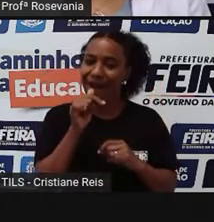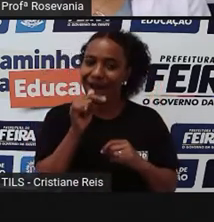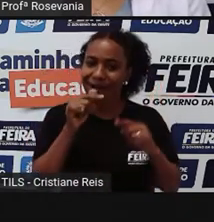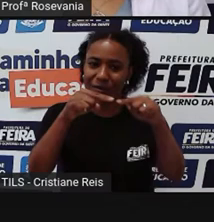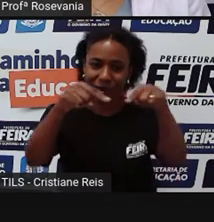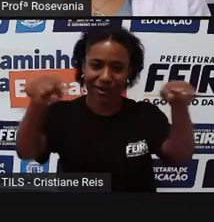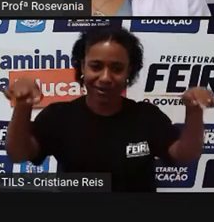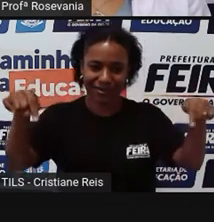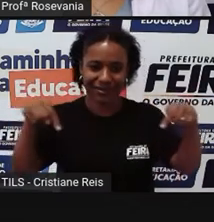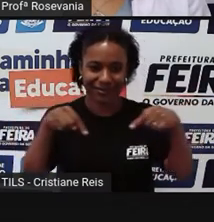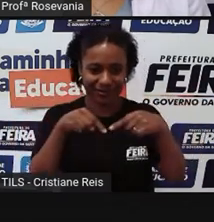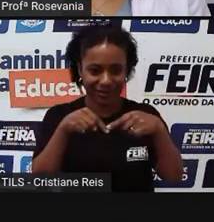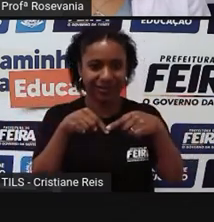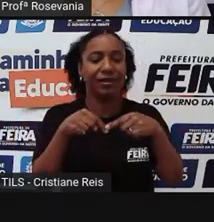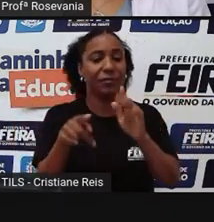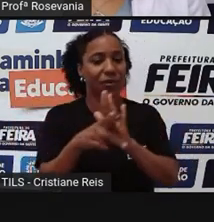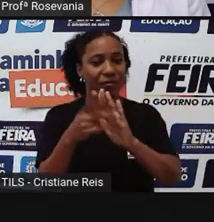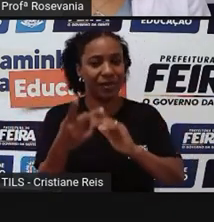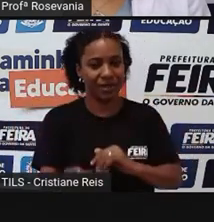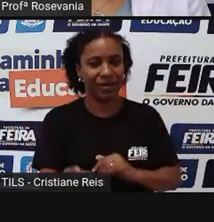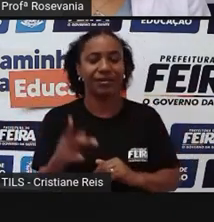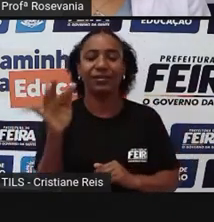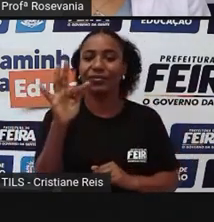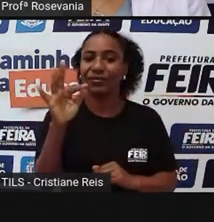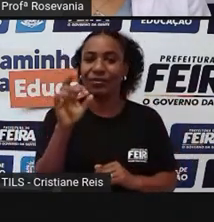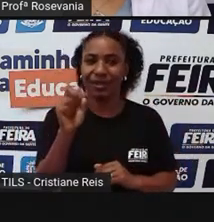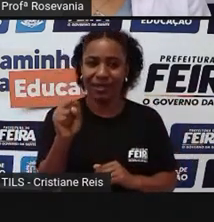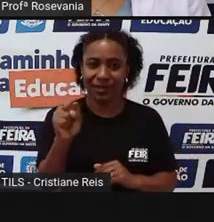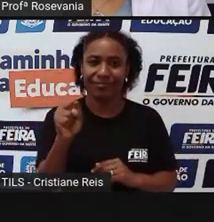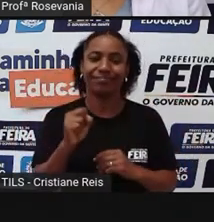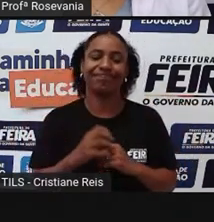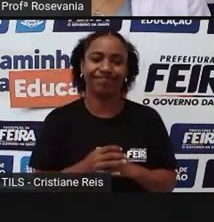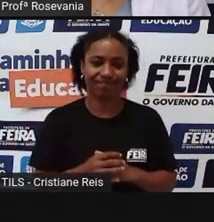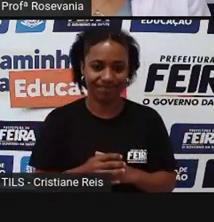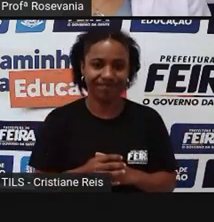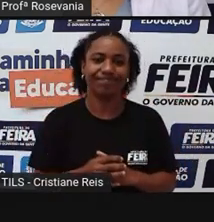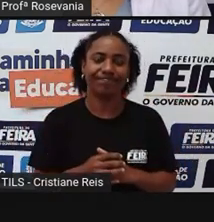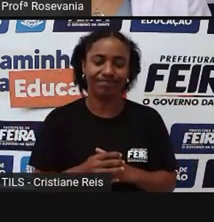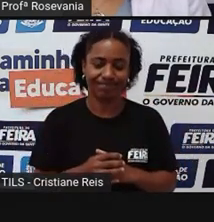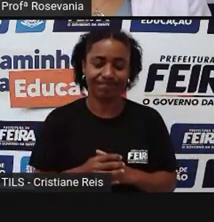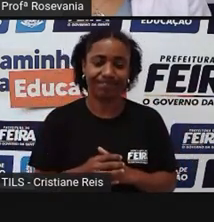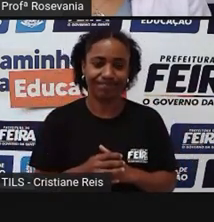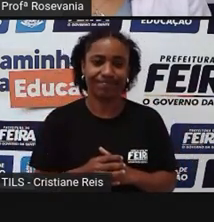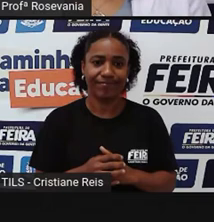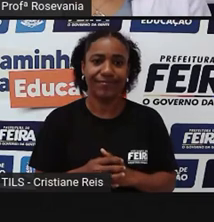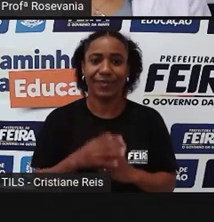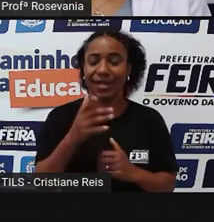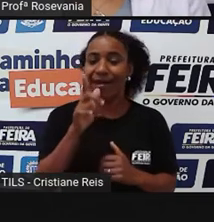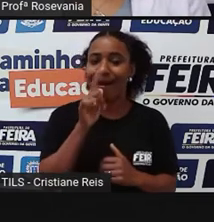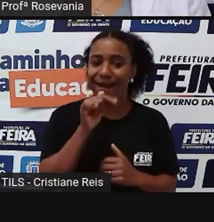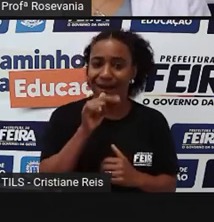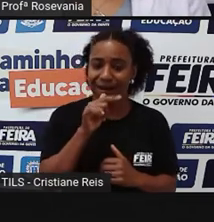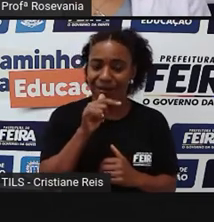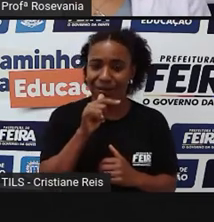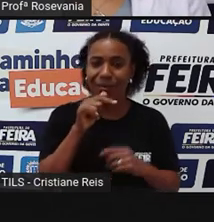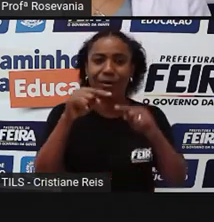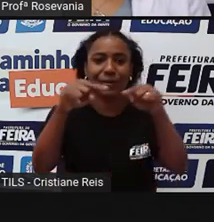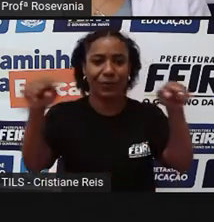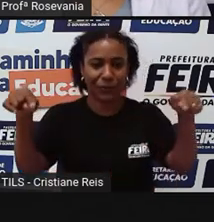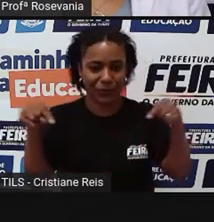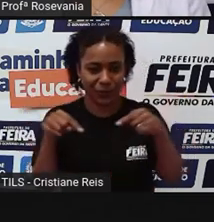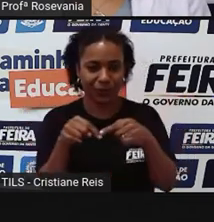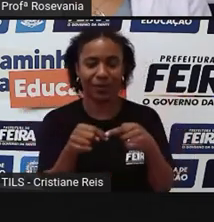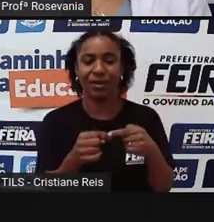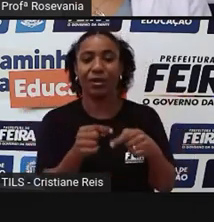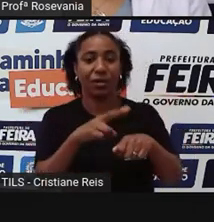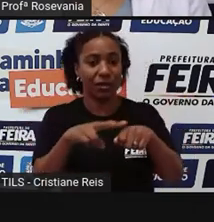essas lagoas, mas que elas ainda estão, que elas estão muito autofizadas, muito, digamos assim, desmatadas da mata ciliar,